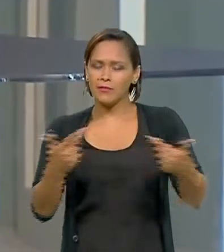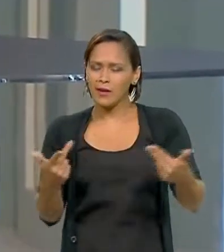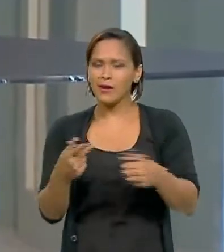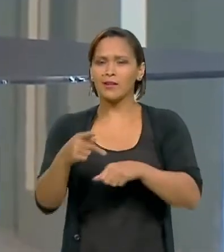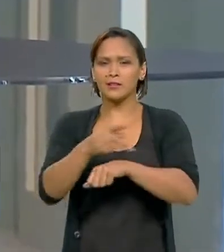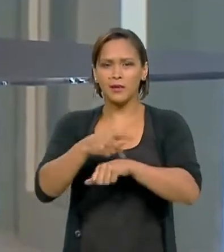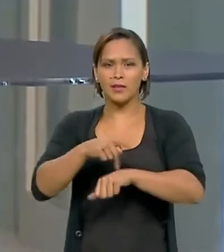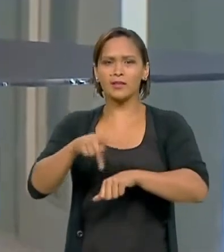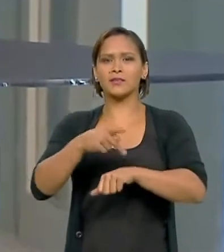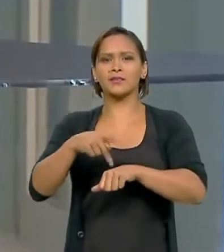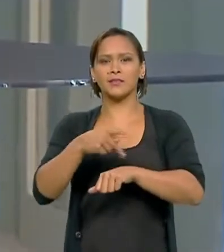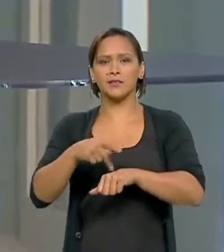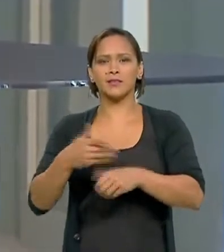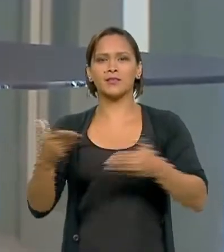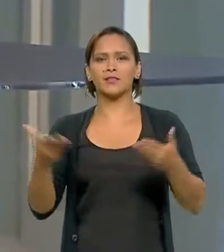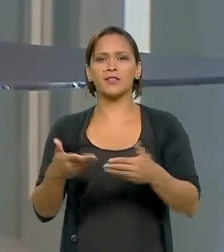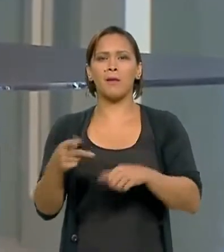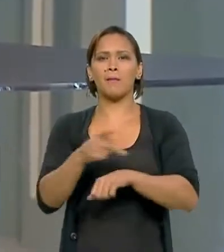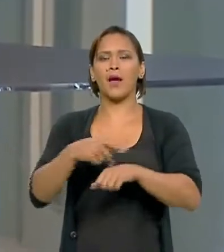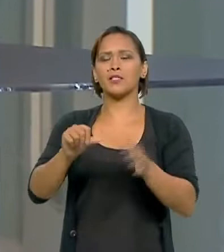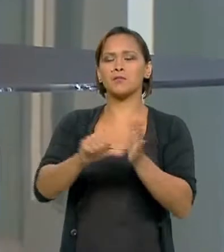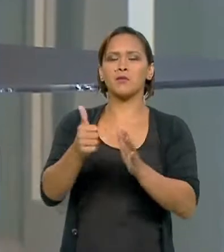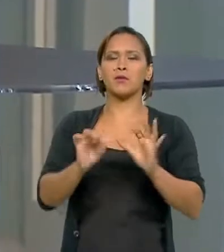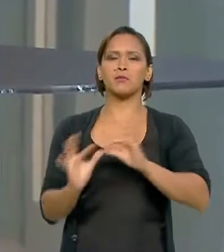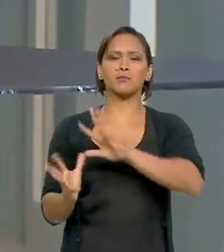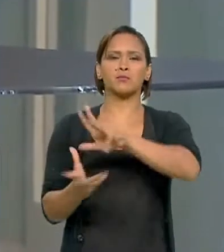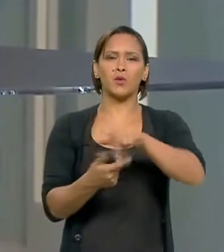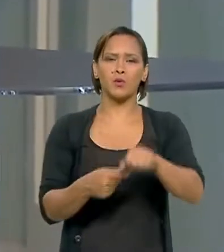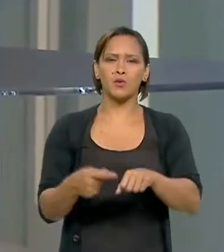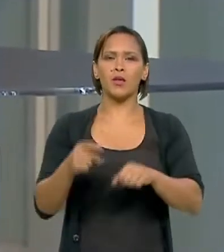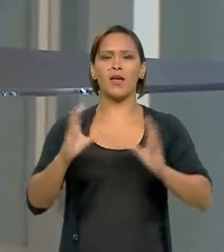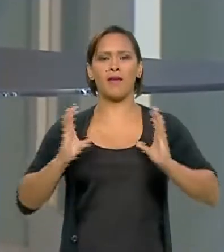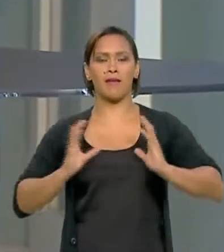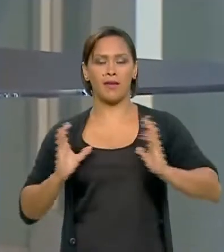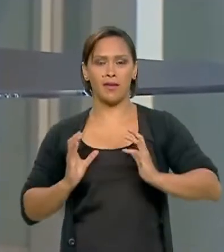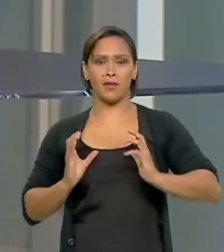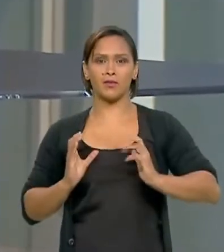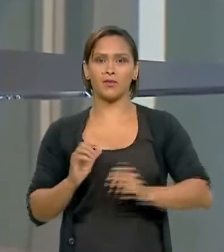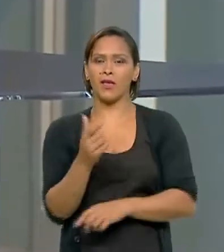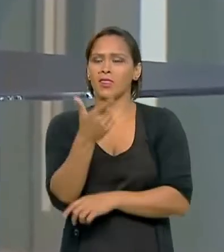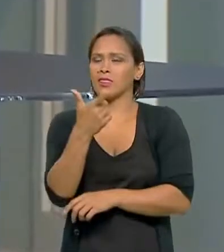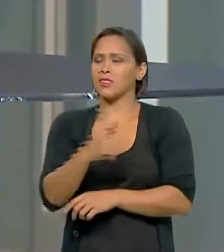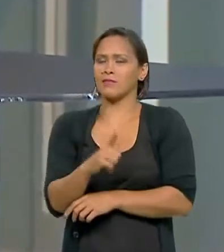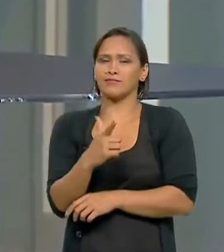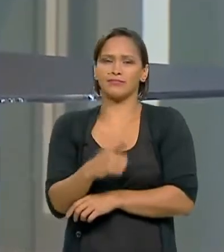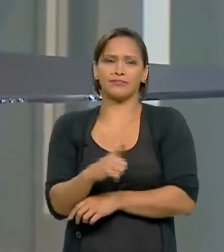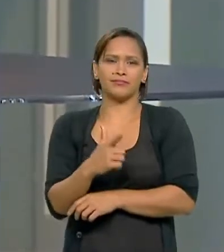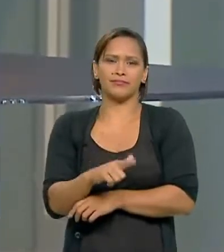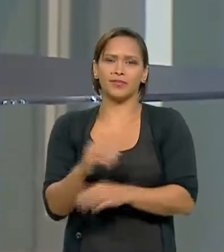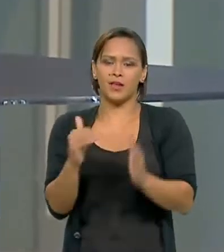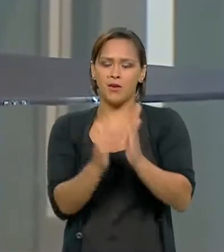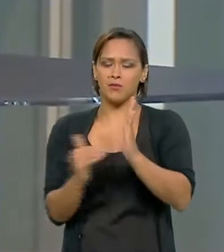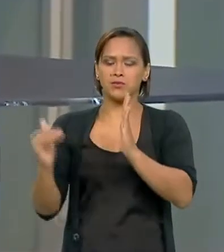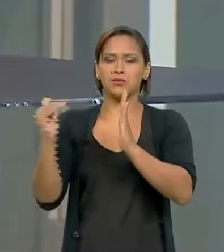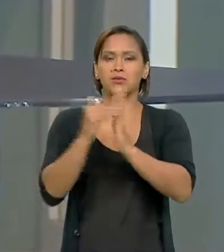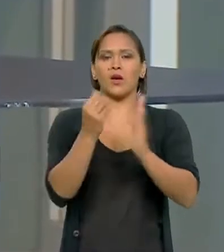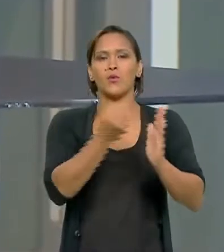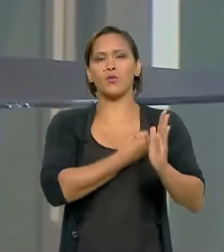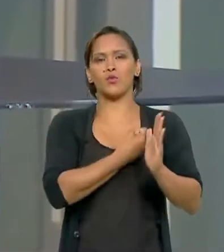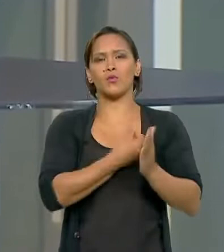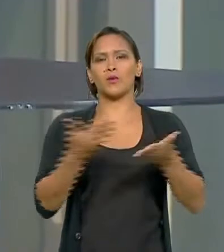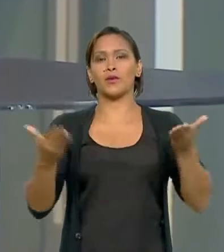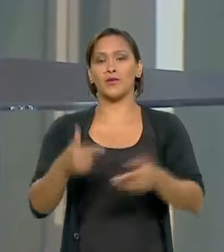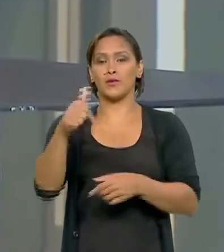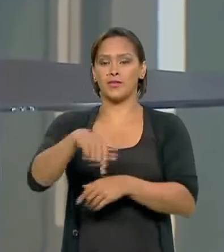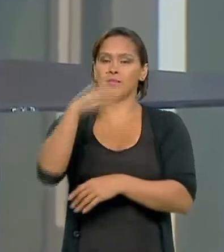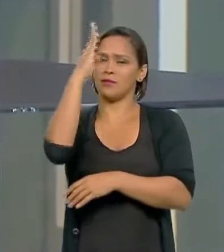que chamam de países de primeiro mundo, países ricos, que não conseguiram atingir o número de vacinados que